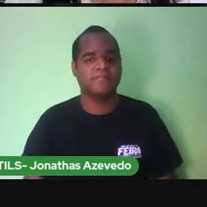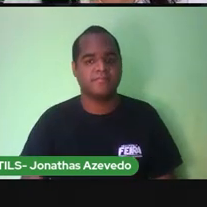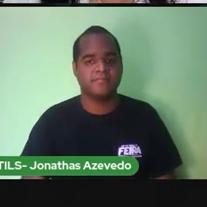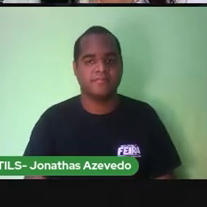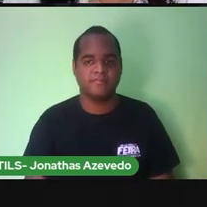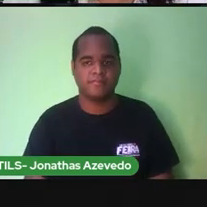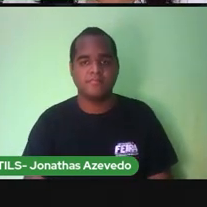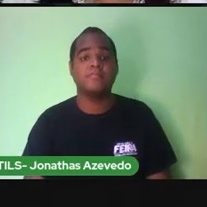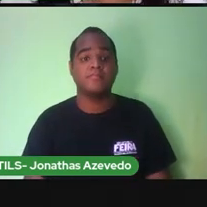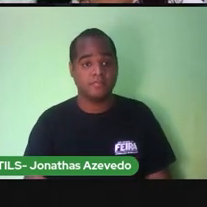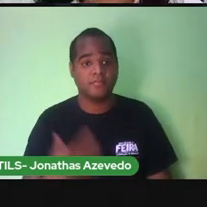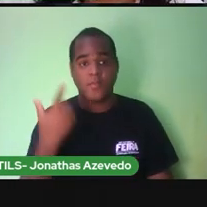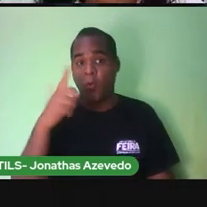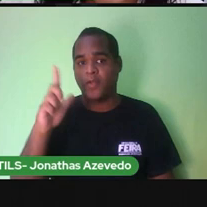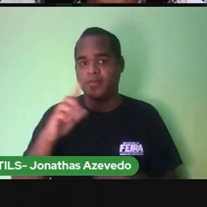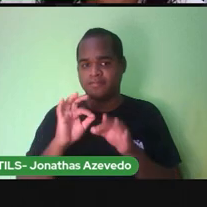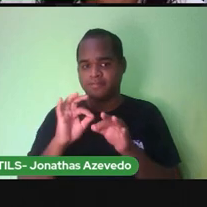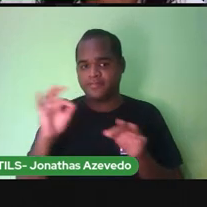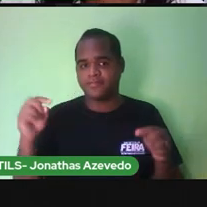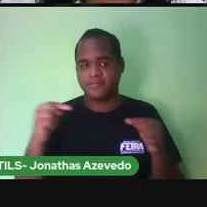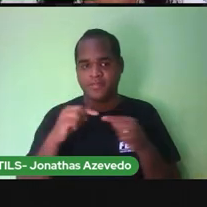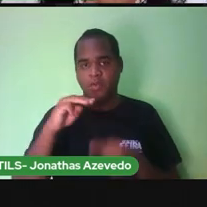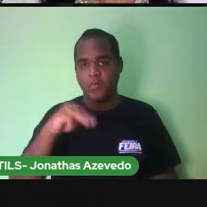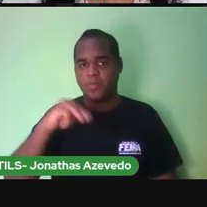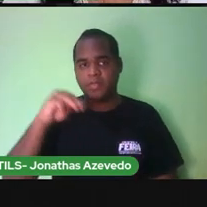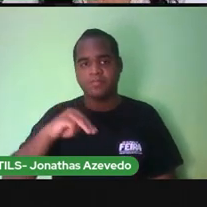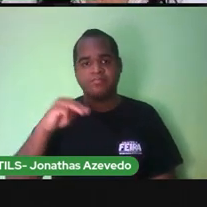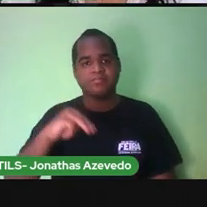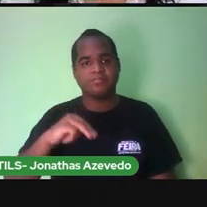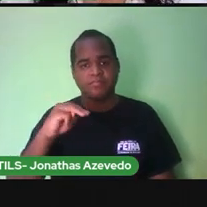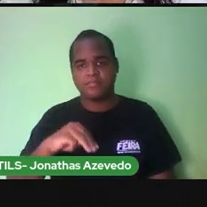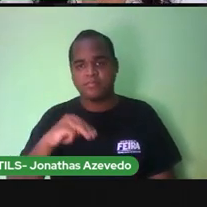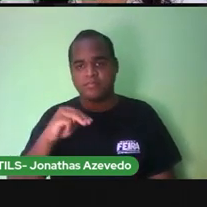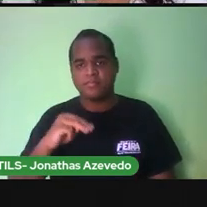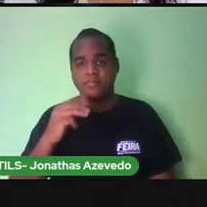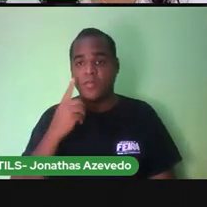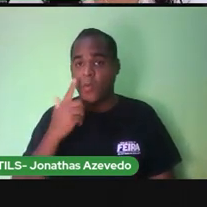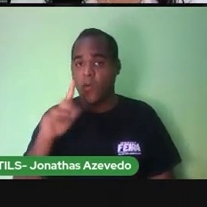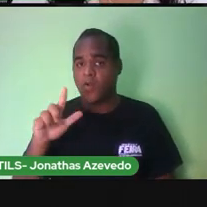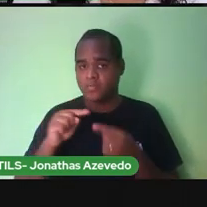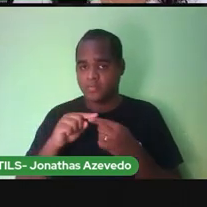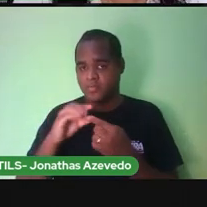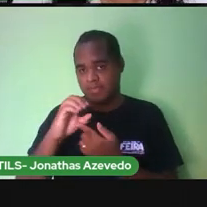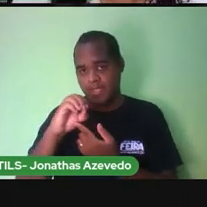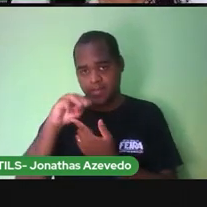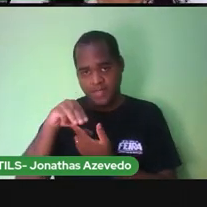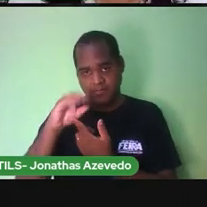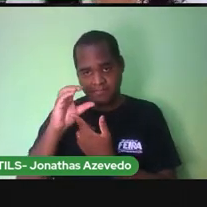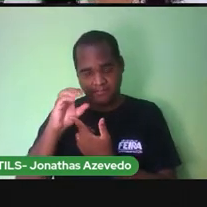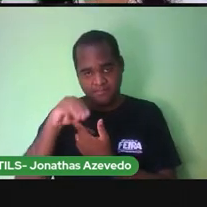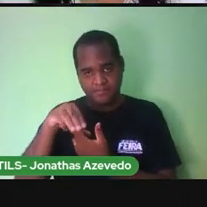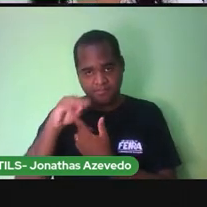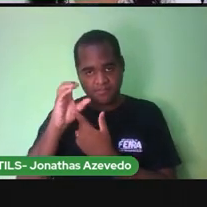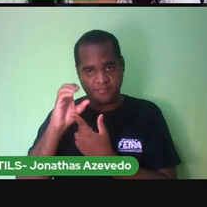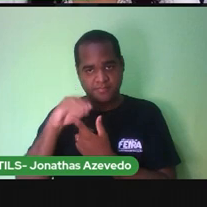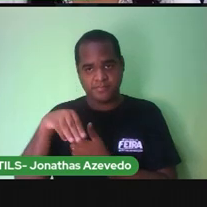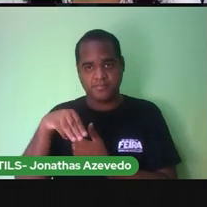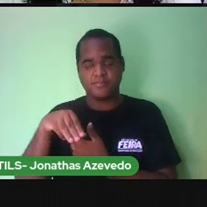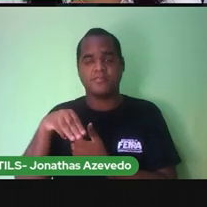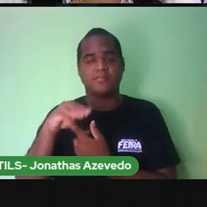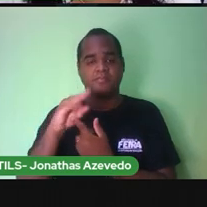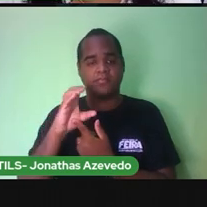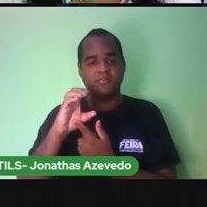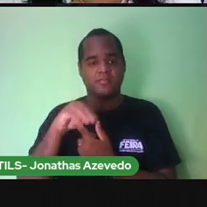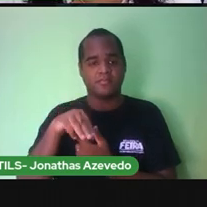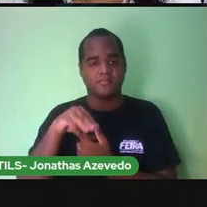medida De comprimento É o metro Tem a medida Menor que o metro Que nós chamamos